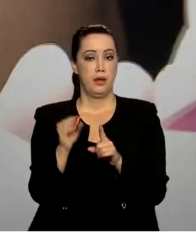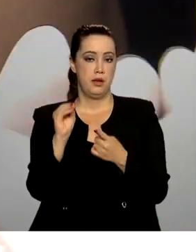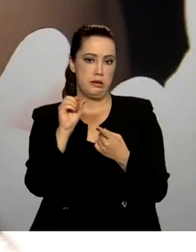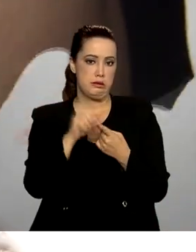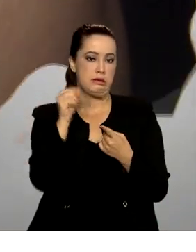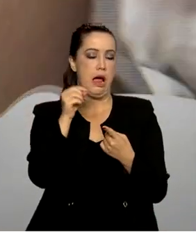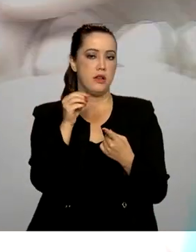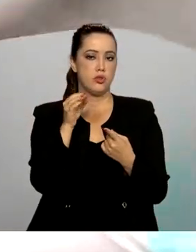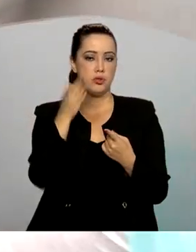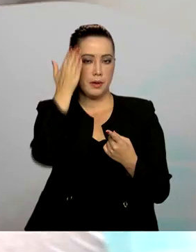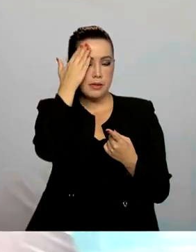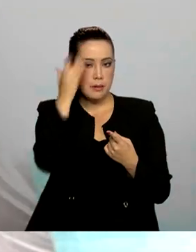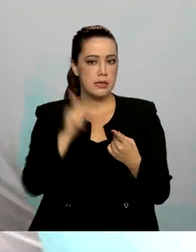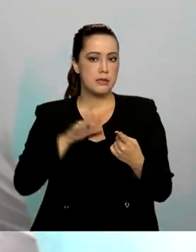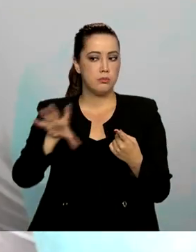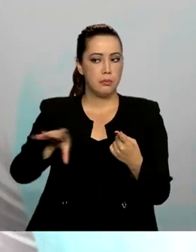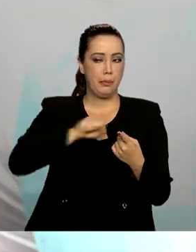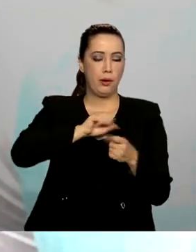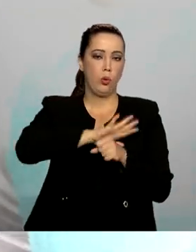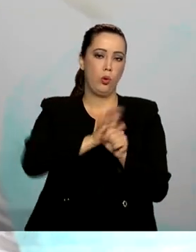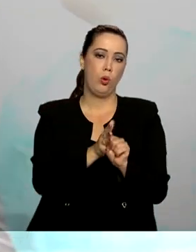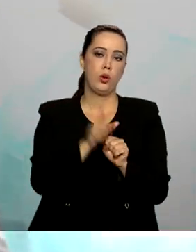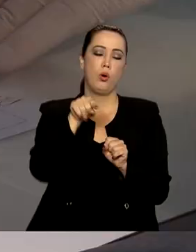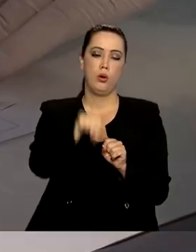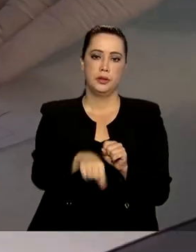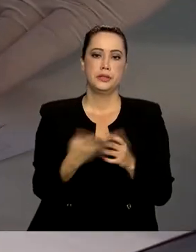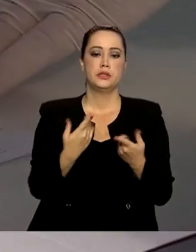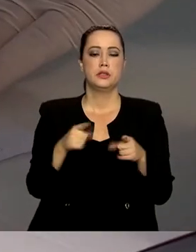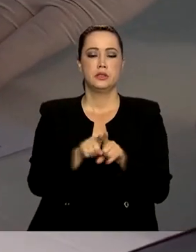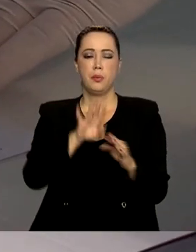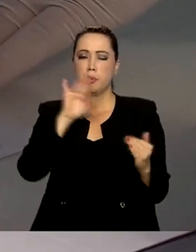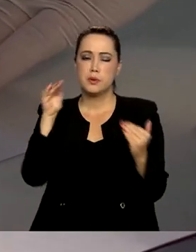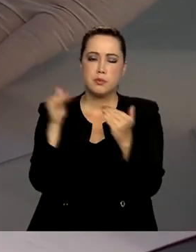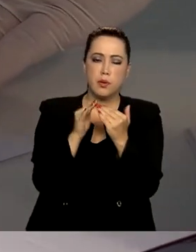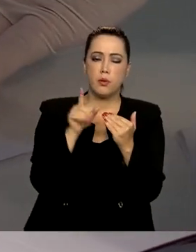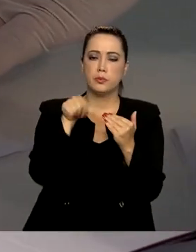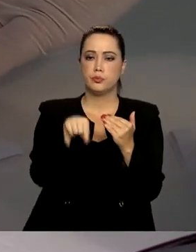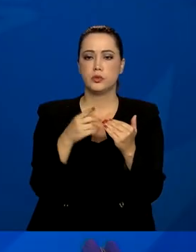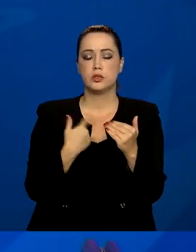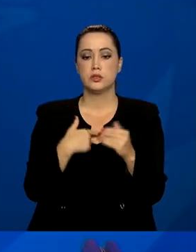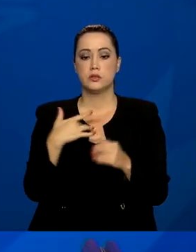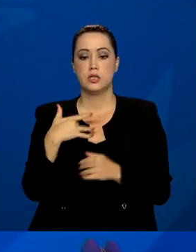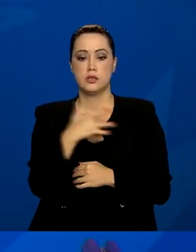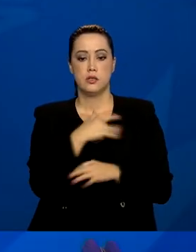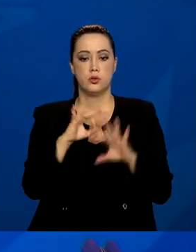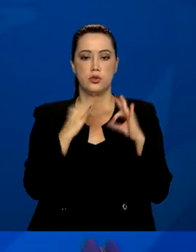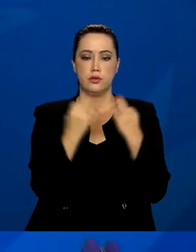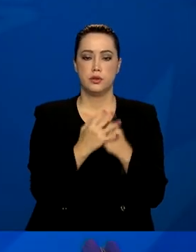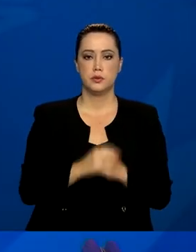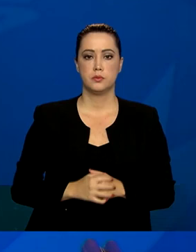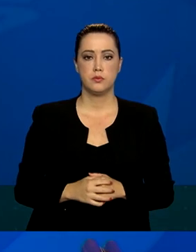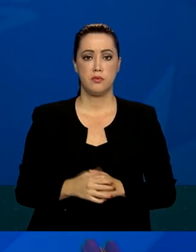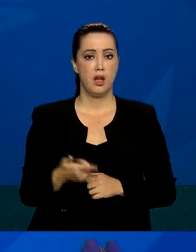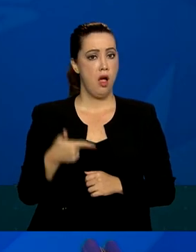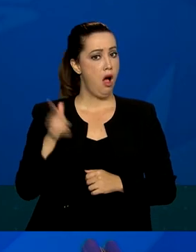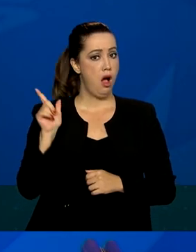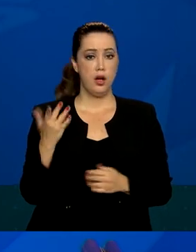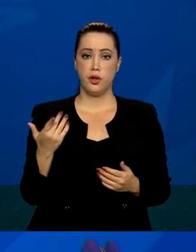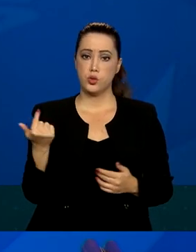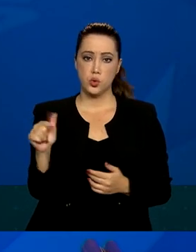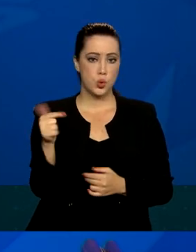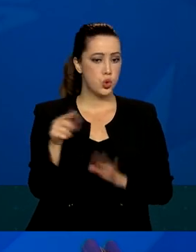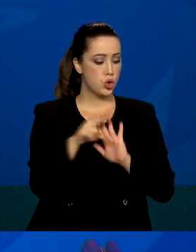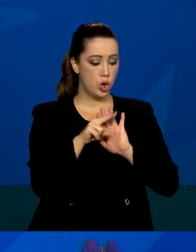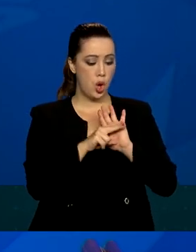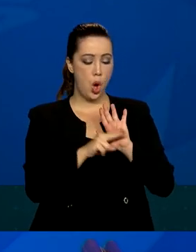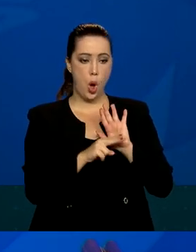Eles também passam a ser prioridade no atendimento das equipes de saúde da família. Não era uma norma o